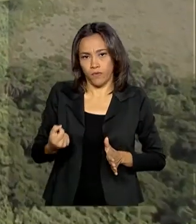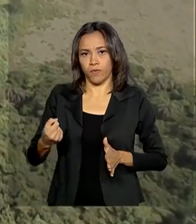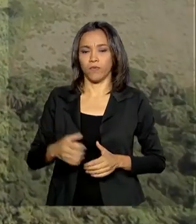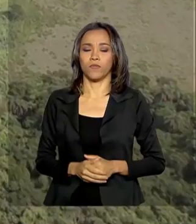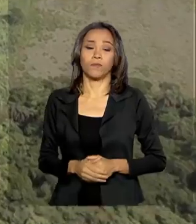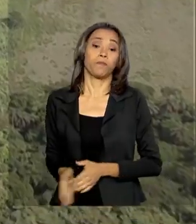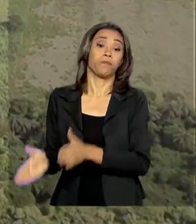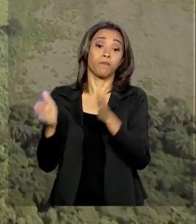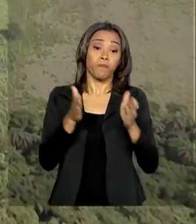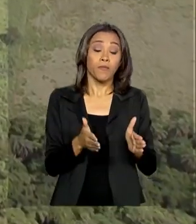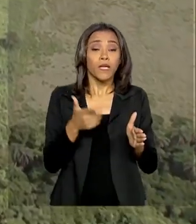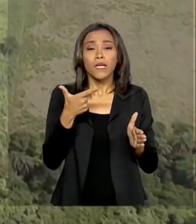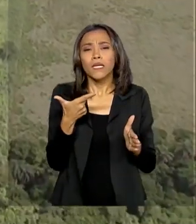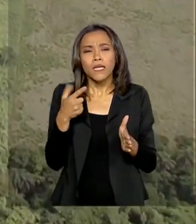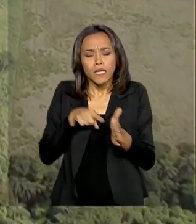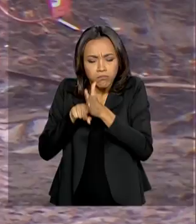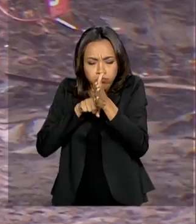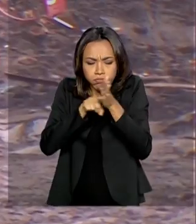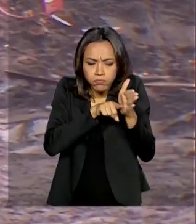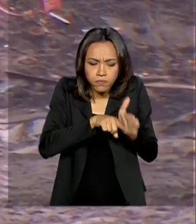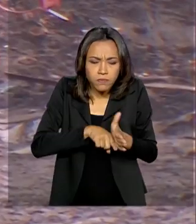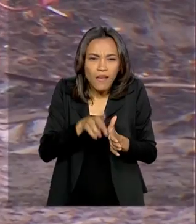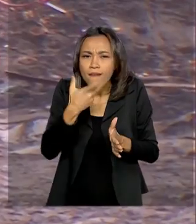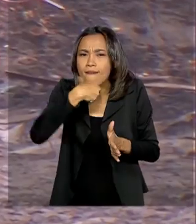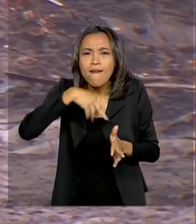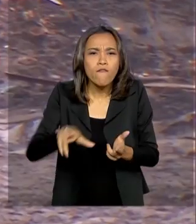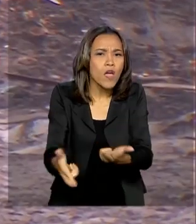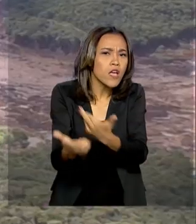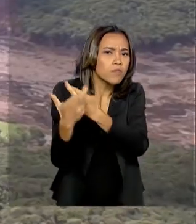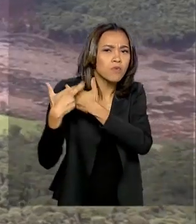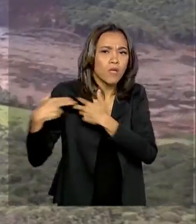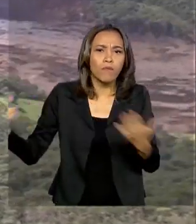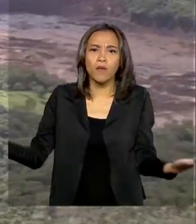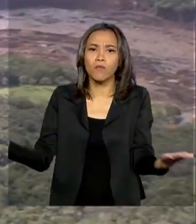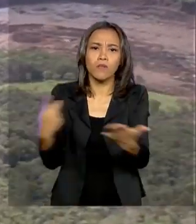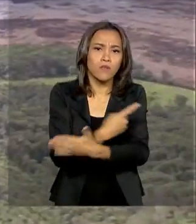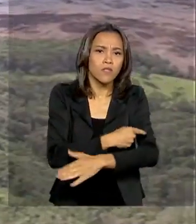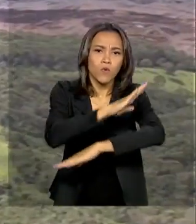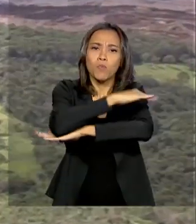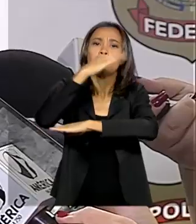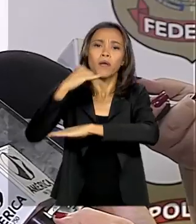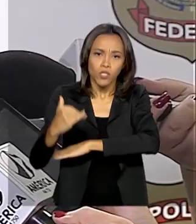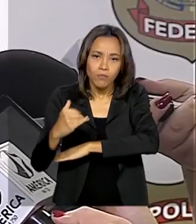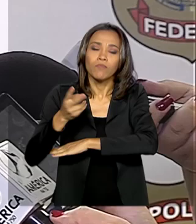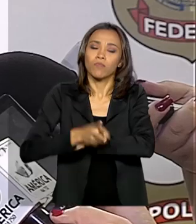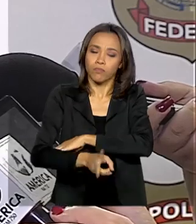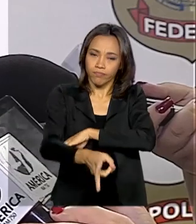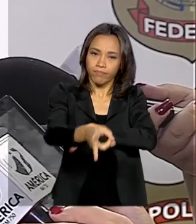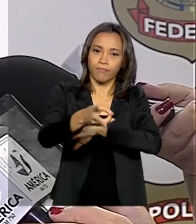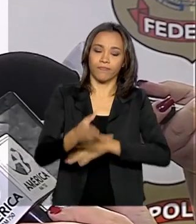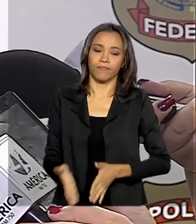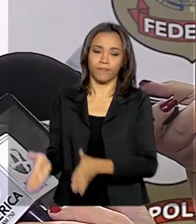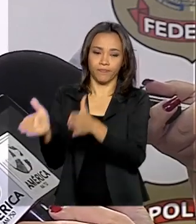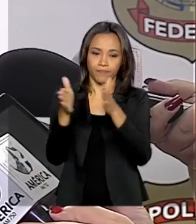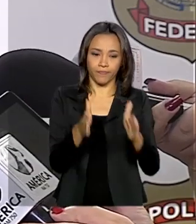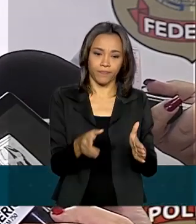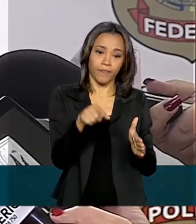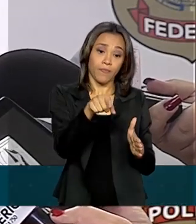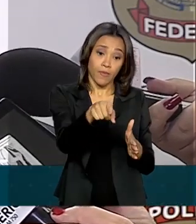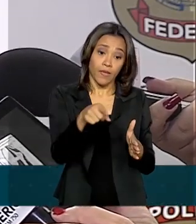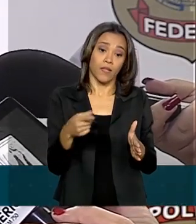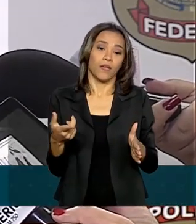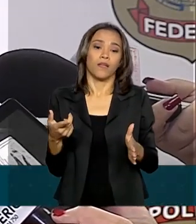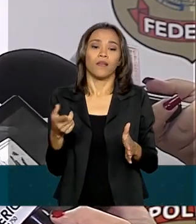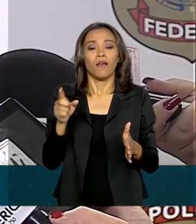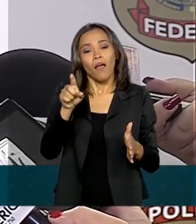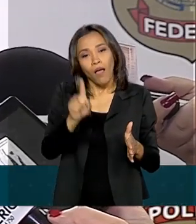E as investigações para descobrir os responsáveis pela tragédia de Brumadinho também. A liquefação hoje já está pacífico.